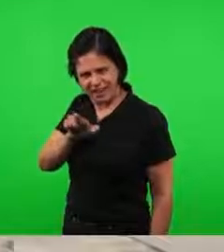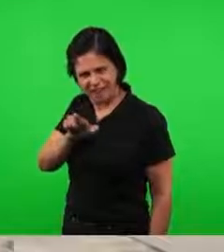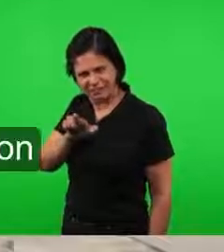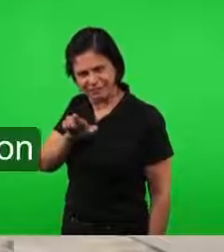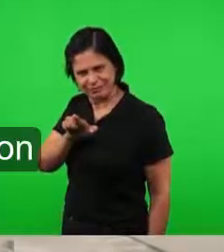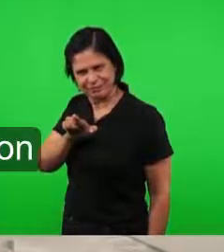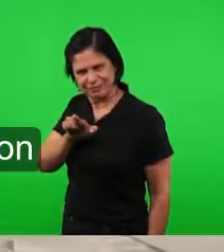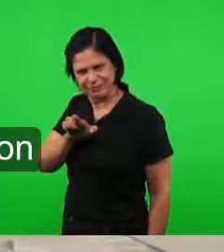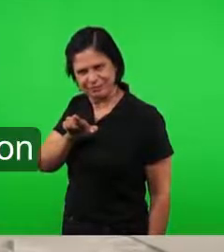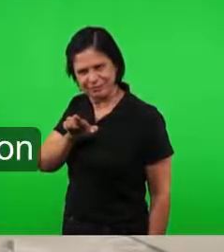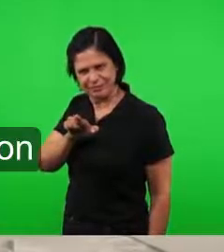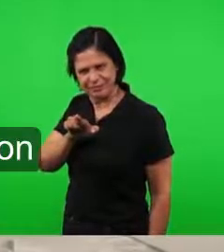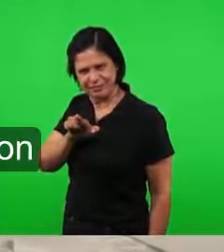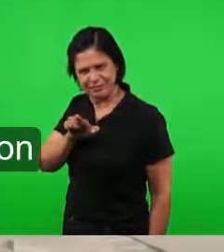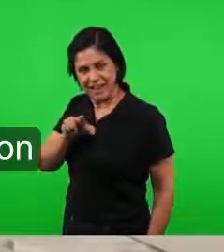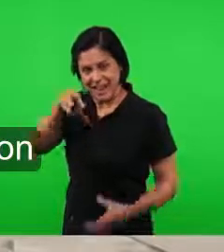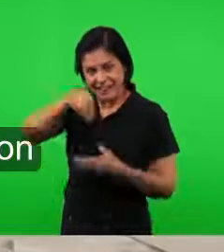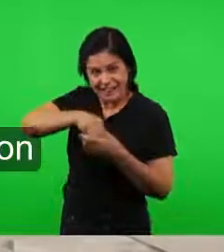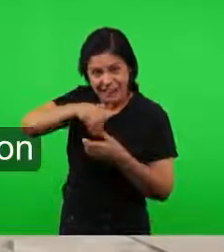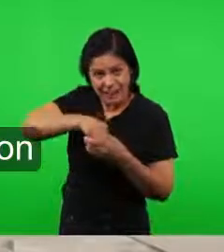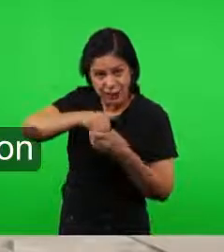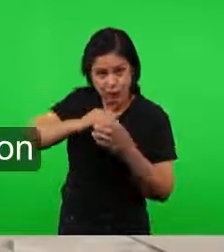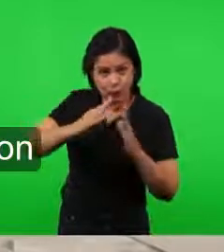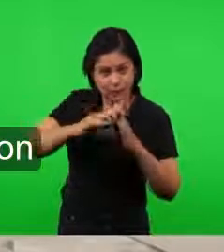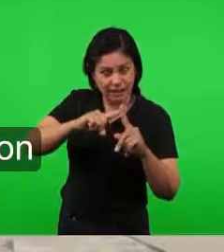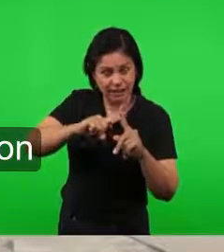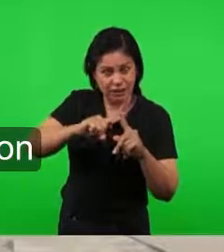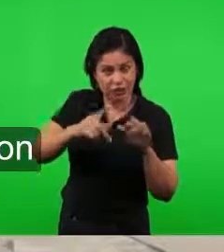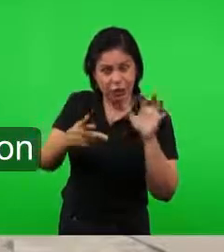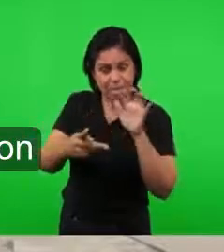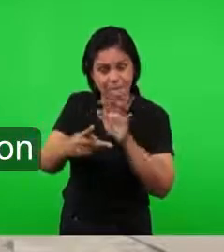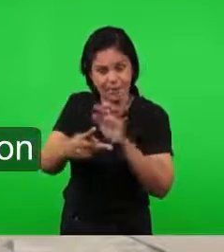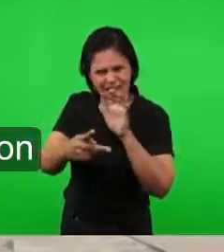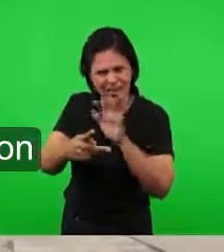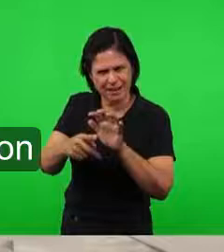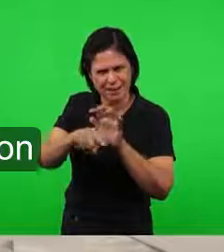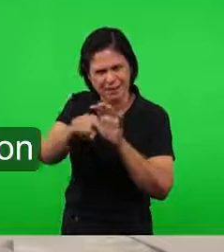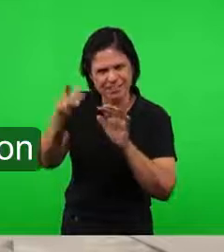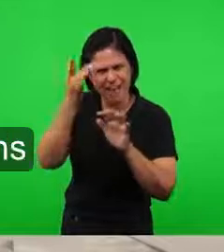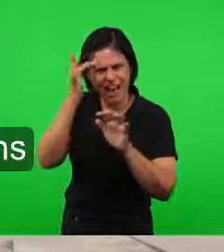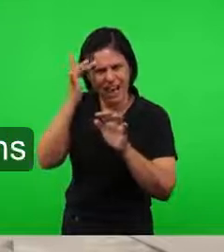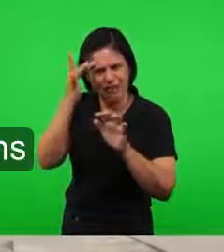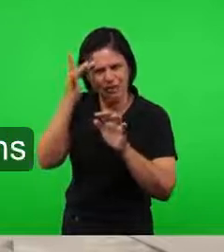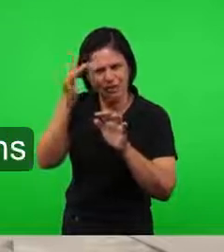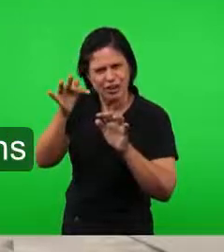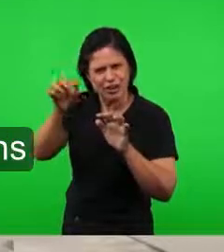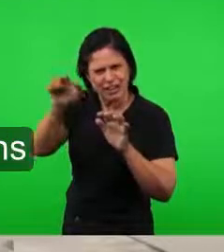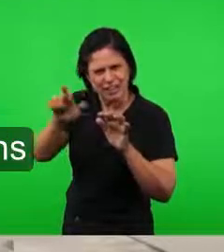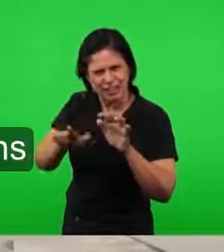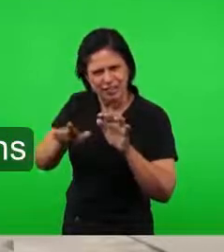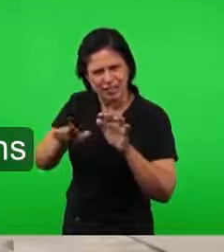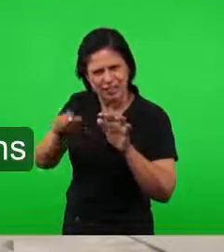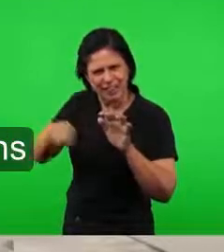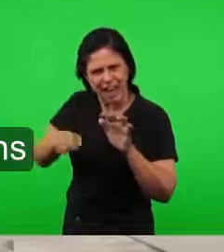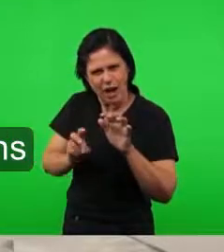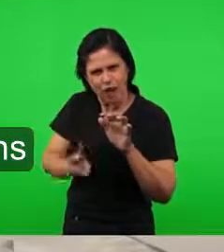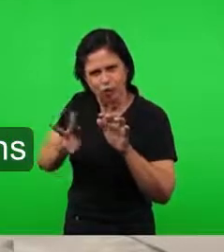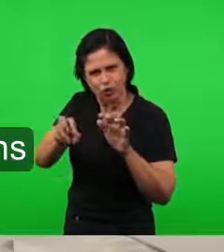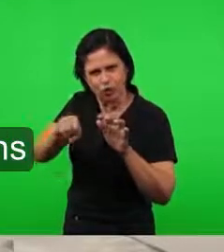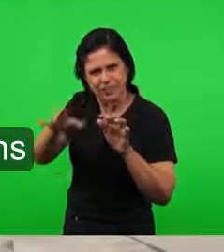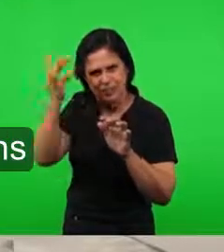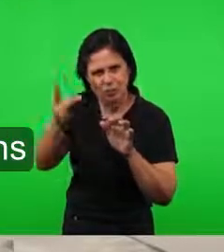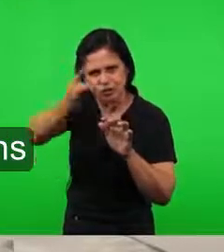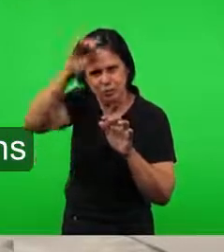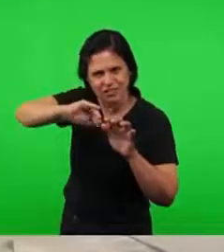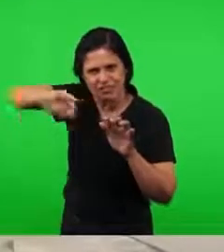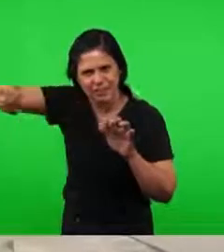ambiente de pérgamo, poderia subsistir sem a operação do Espírito Santo? Eu já fiz